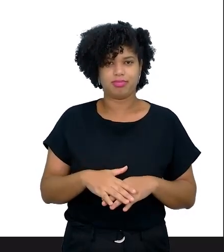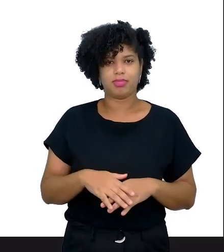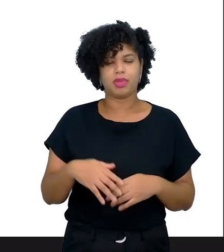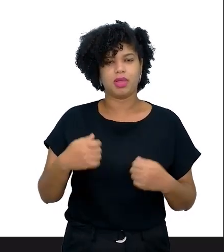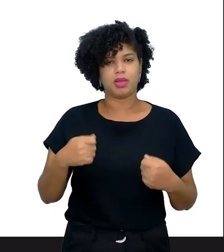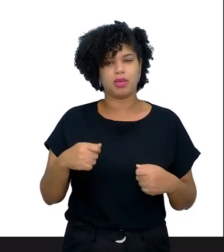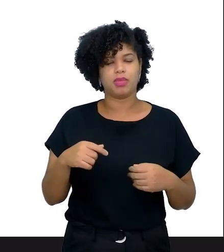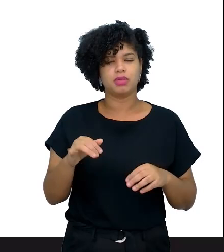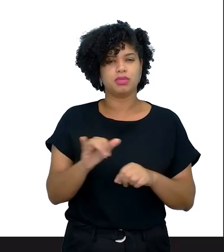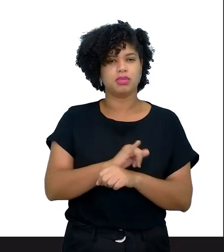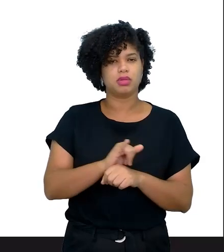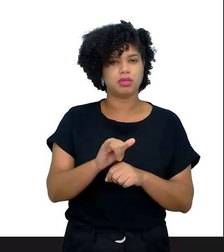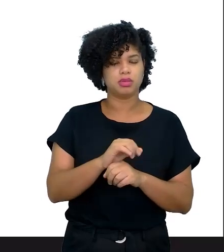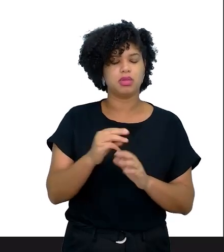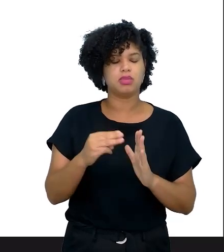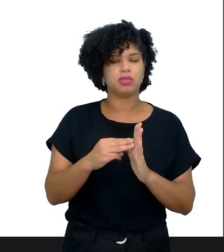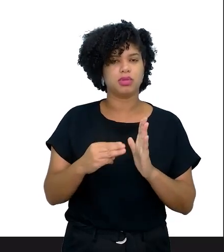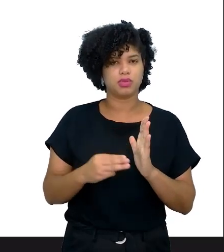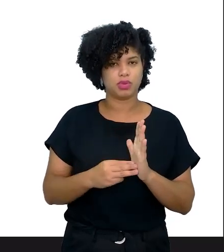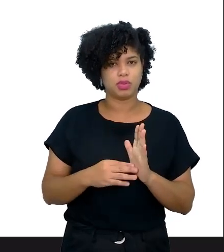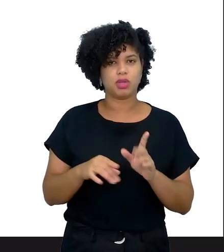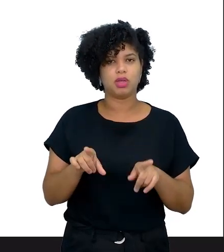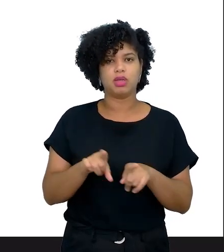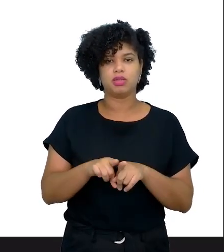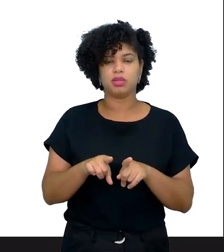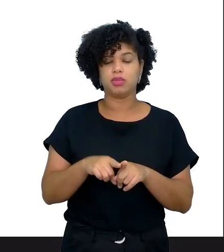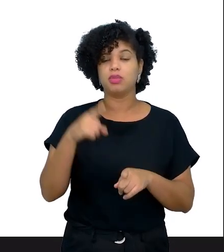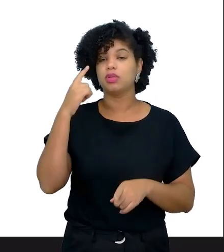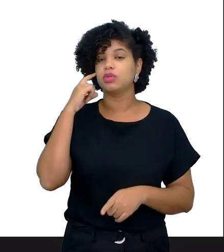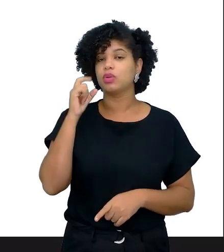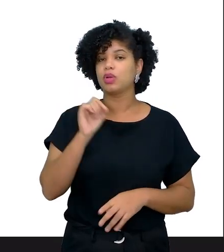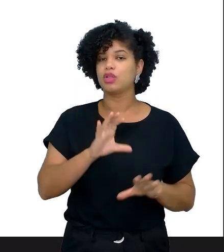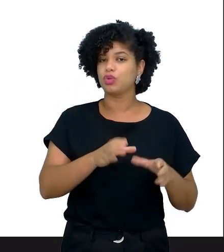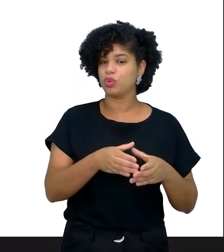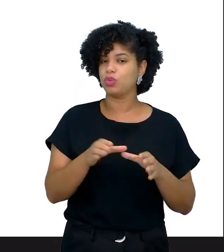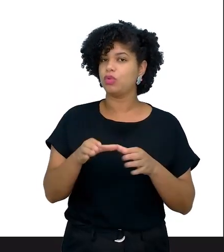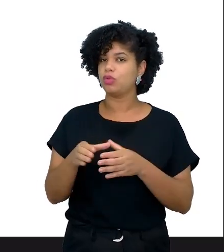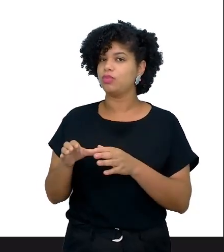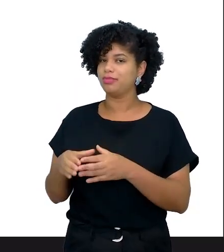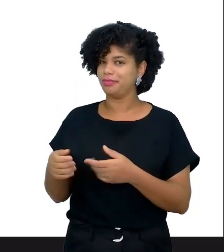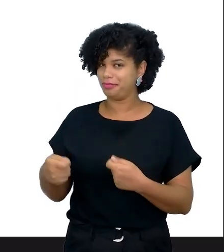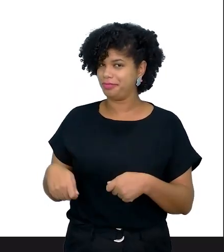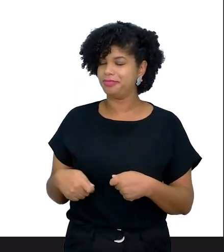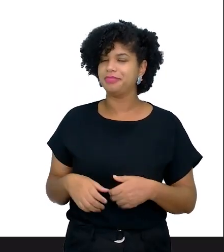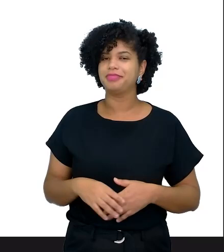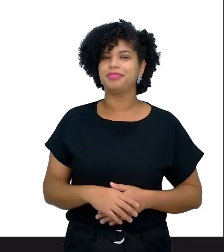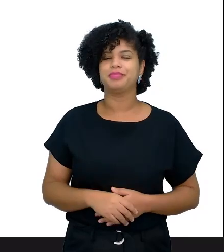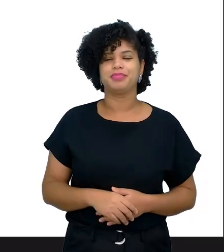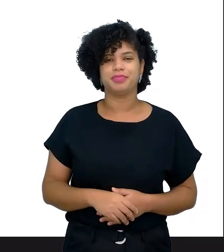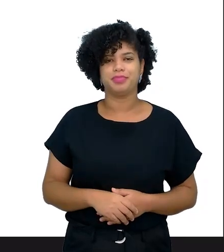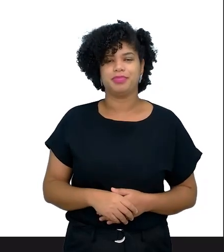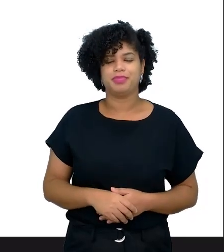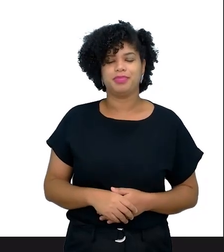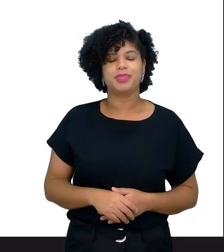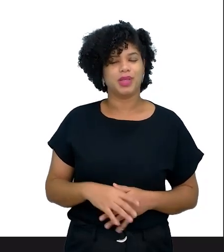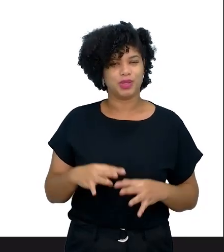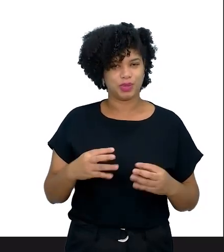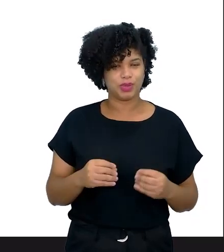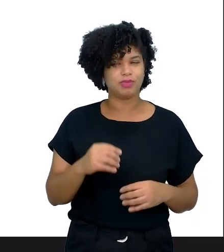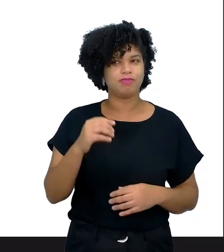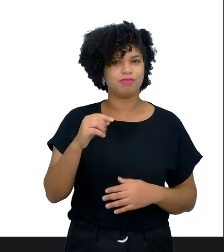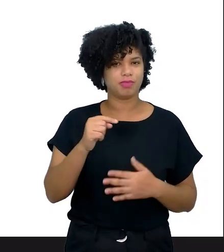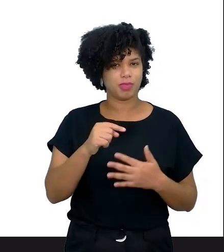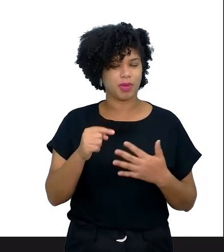que pensar na minha estratégia metodológica e tenho que pensar também na questão dos agrupamentos. E aí, articulando tudo isso no momento de